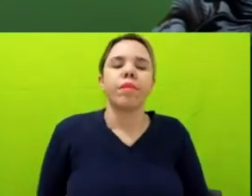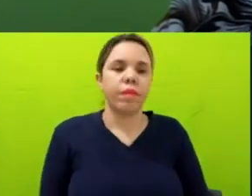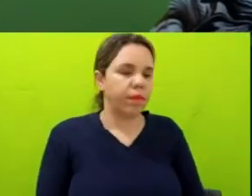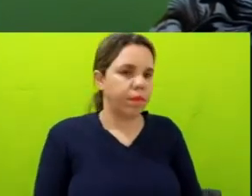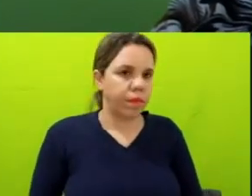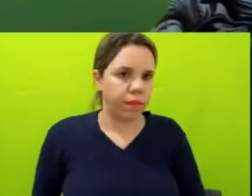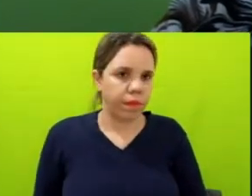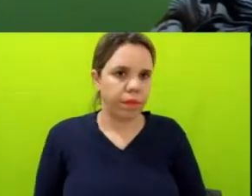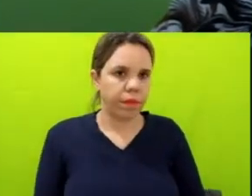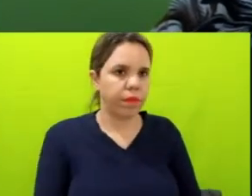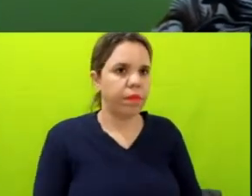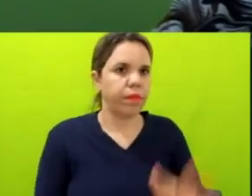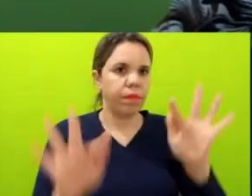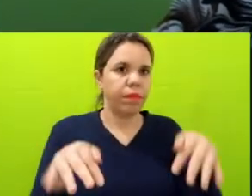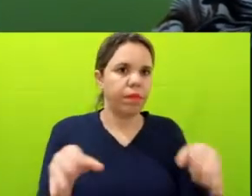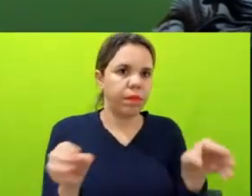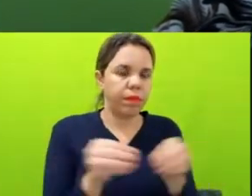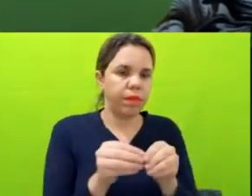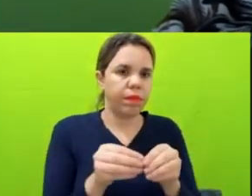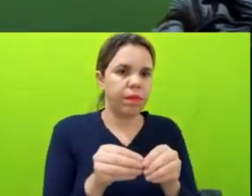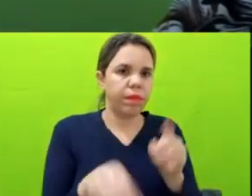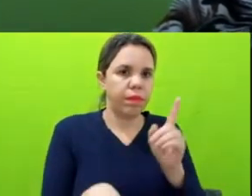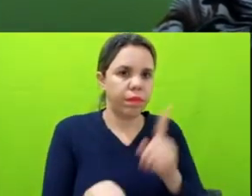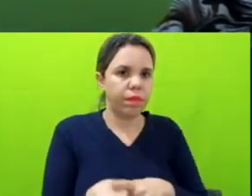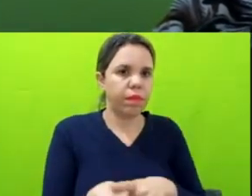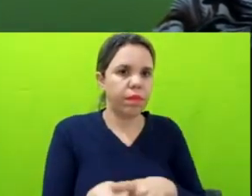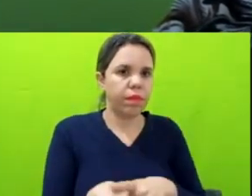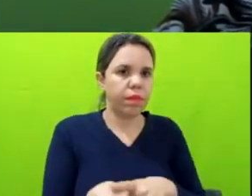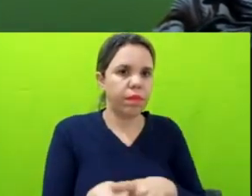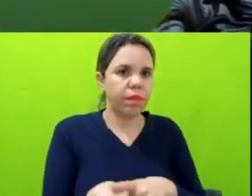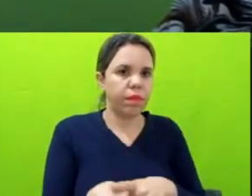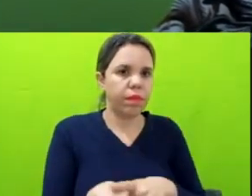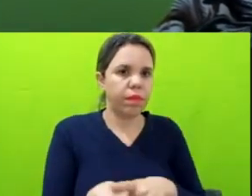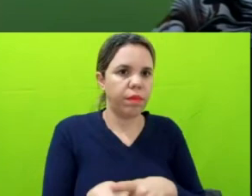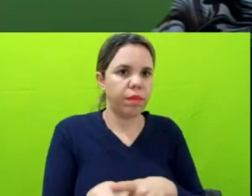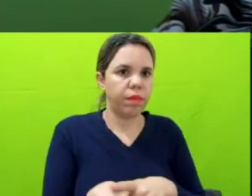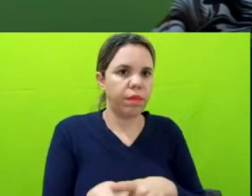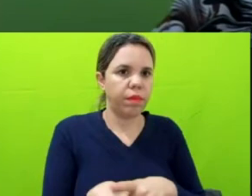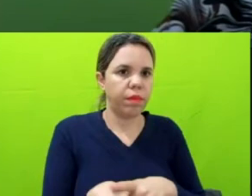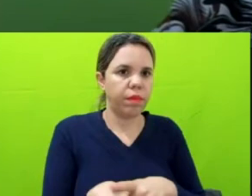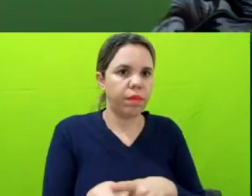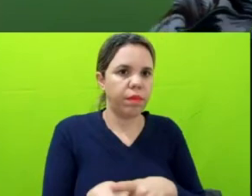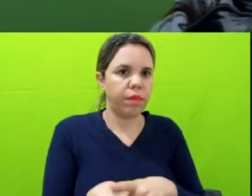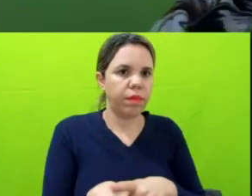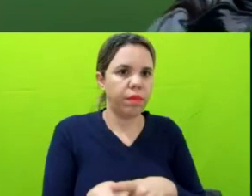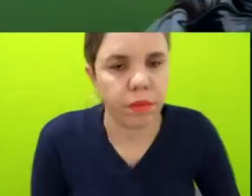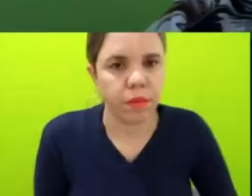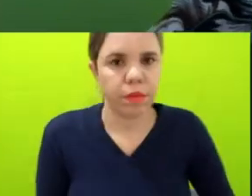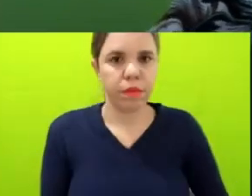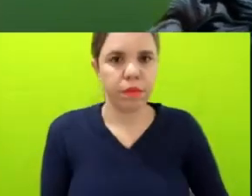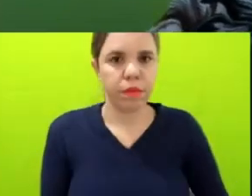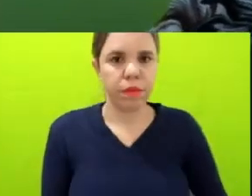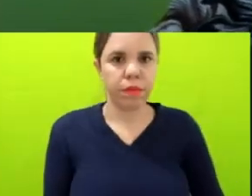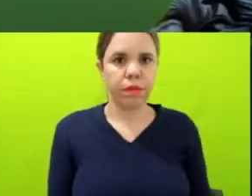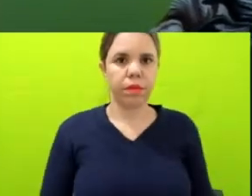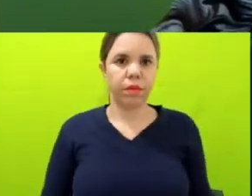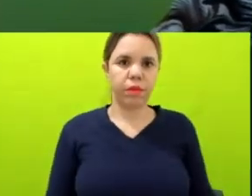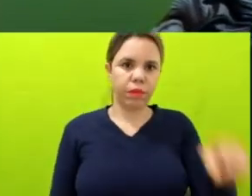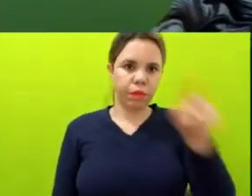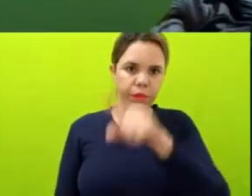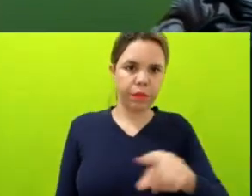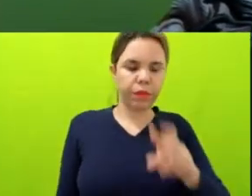gente, porque a gente já tem... Está faltando só 15 minutos. Eu queria ouvir de vocês, assim, se vocês identificam soluções,